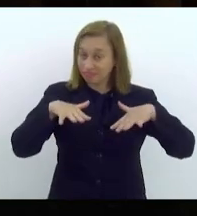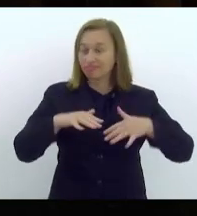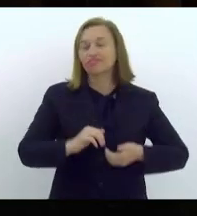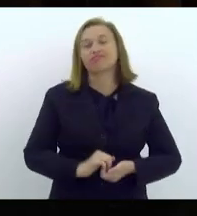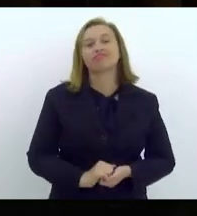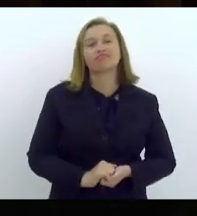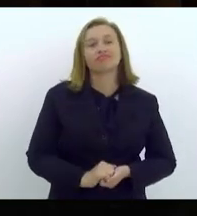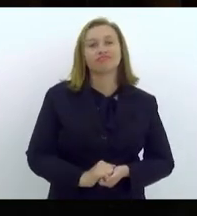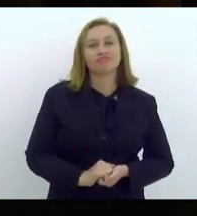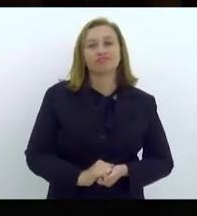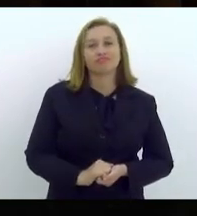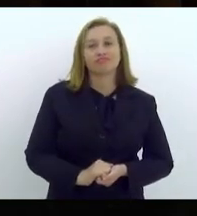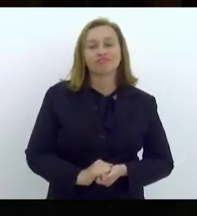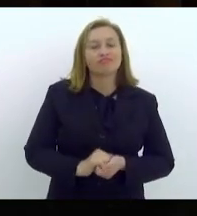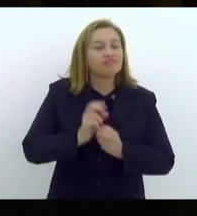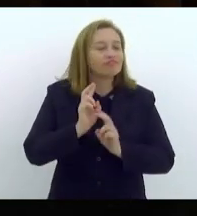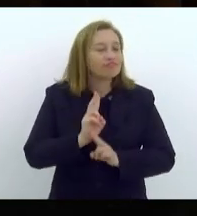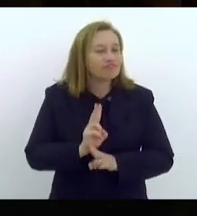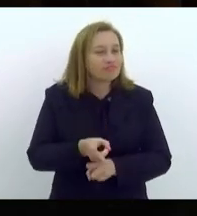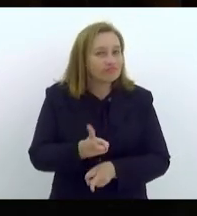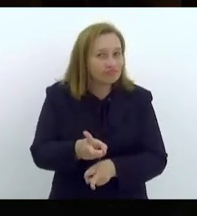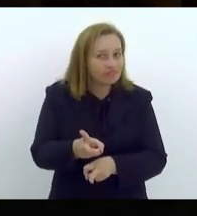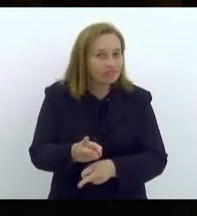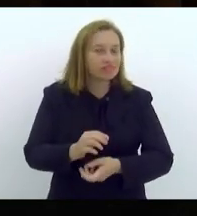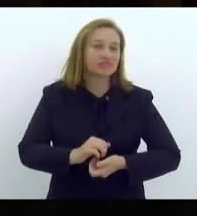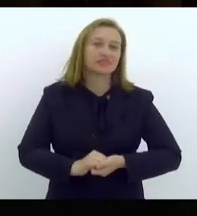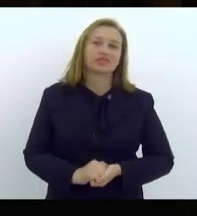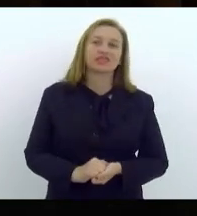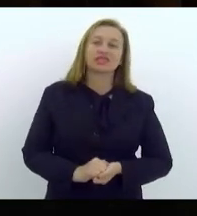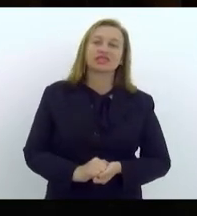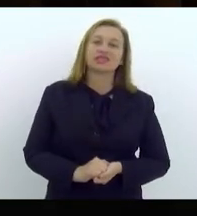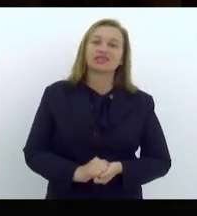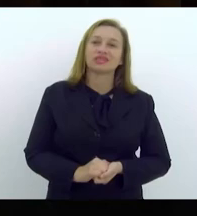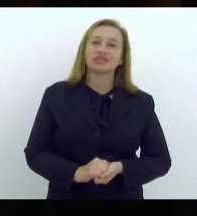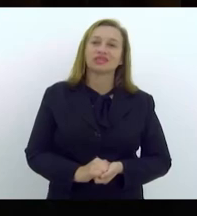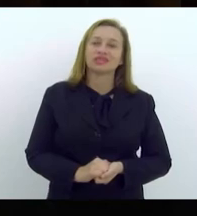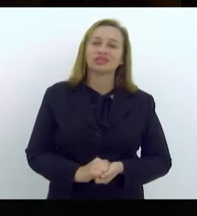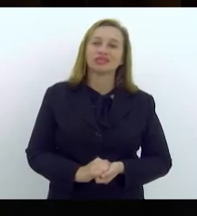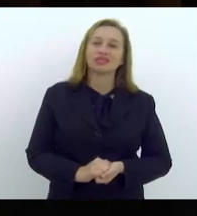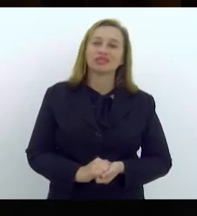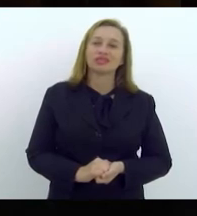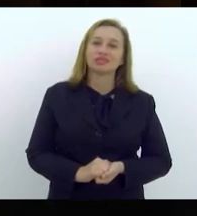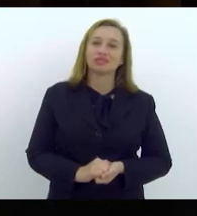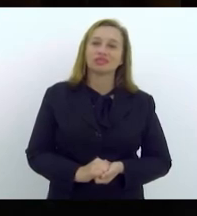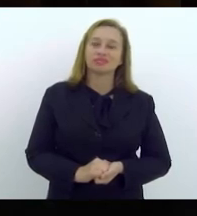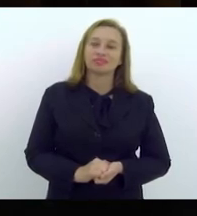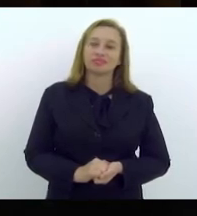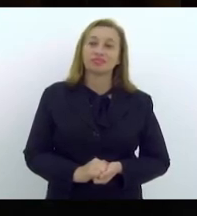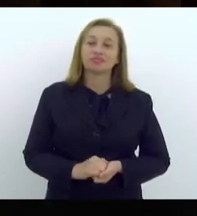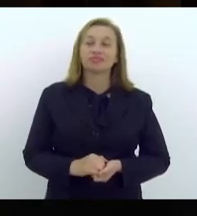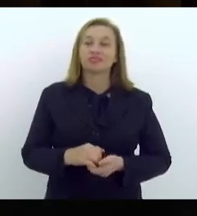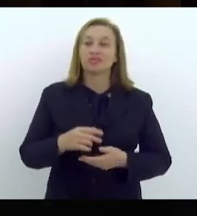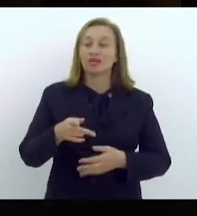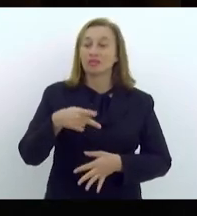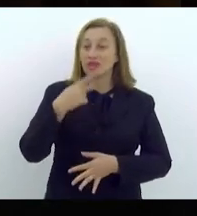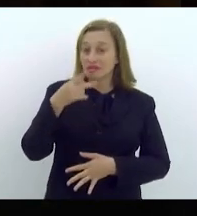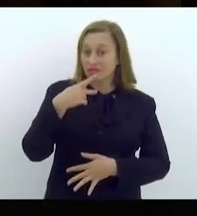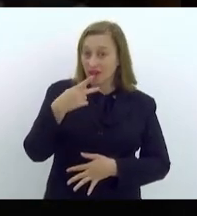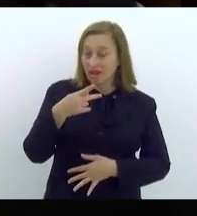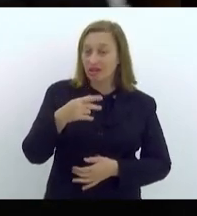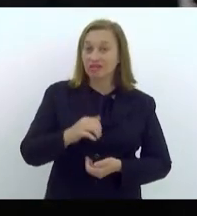Dando continuidade aqui ao meu discurso,